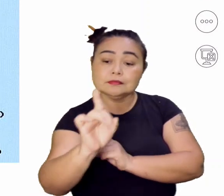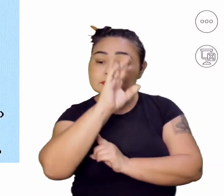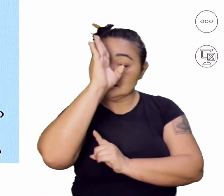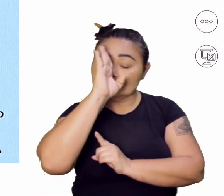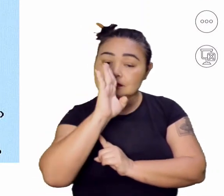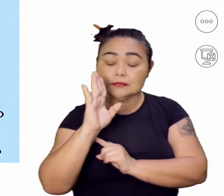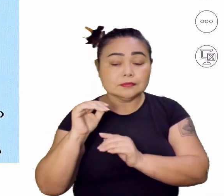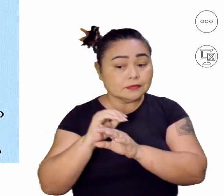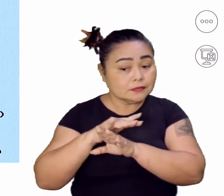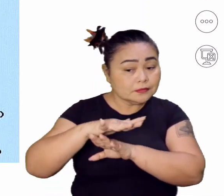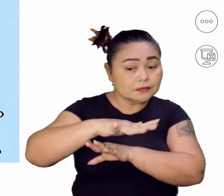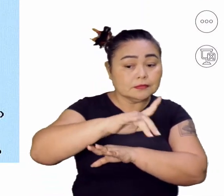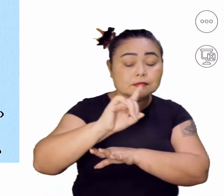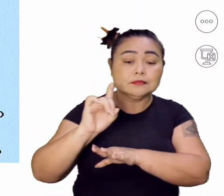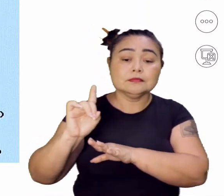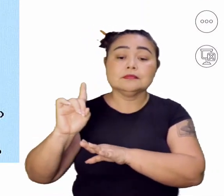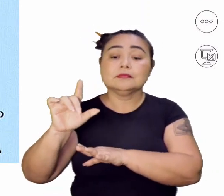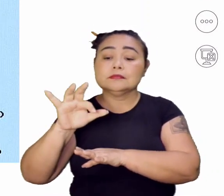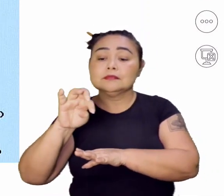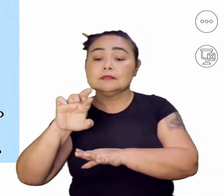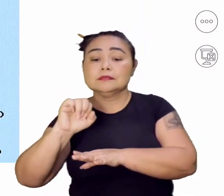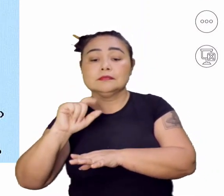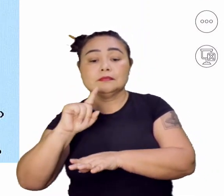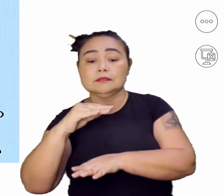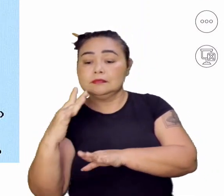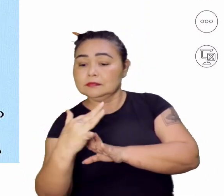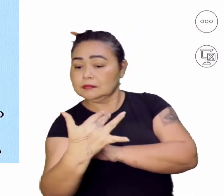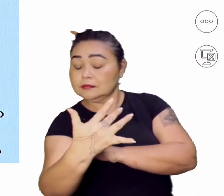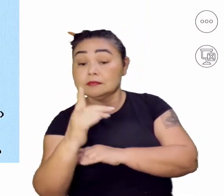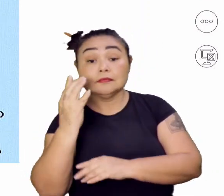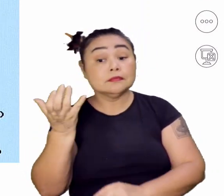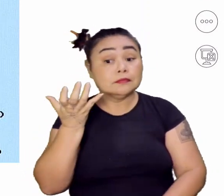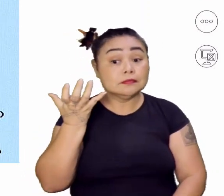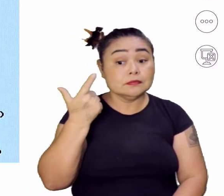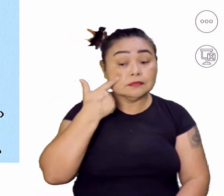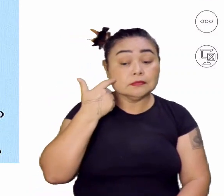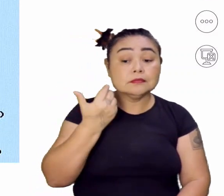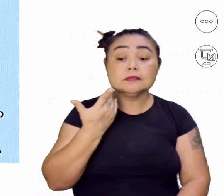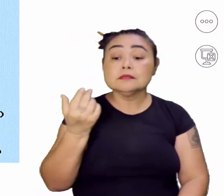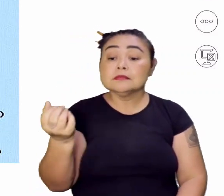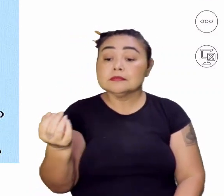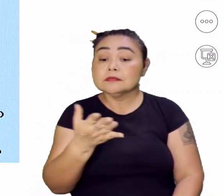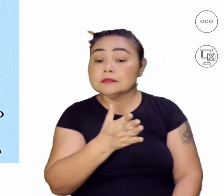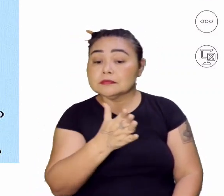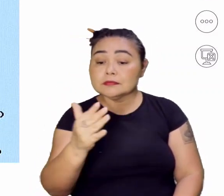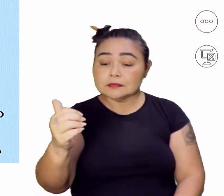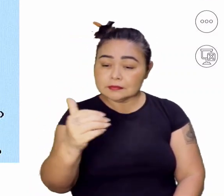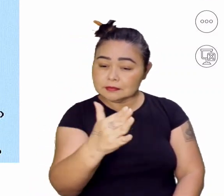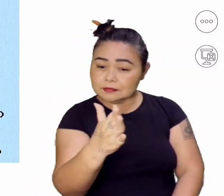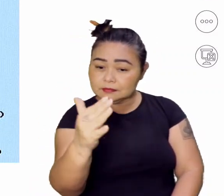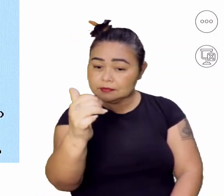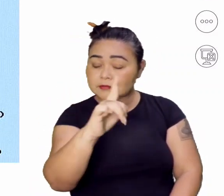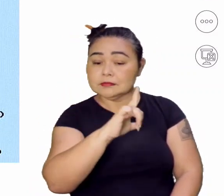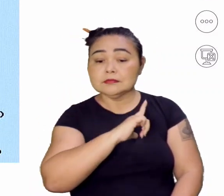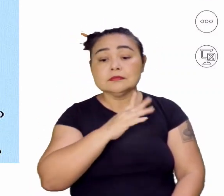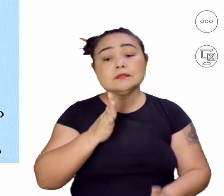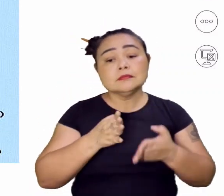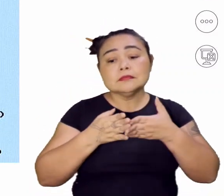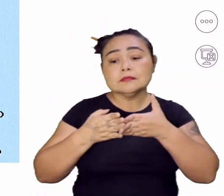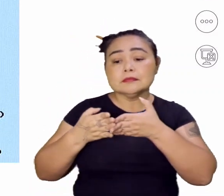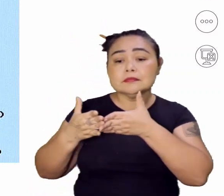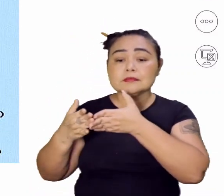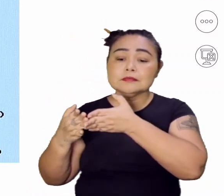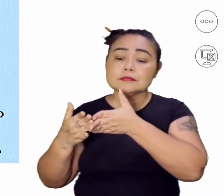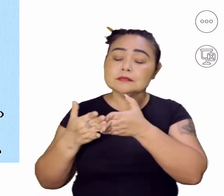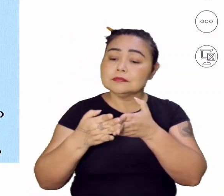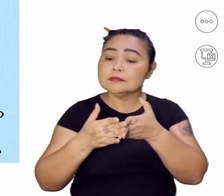Adentrando, saindo do litoral e indo aqui para o interior. Ele buscava novos caminhos, novas rotas, navegando pelos rios.